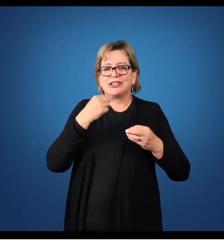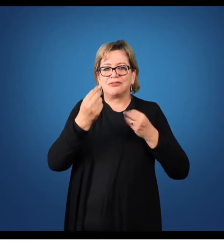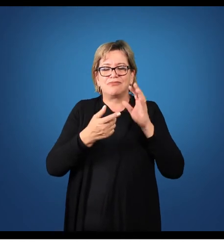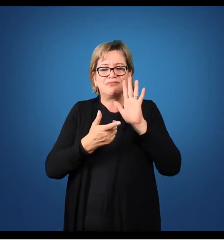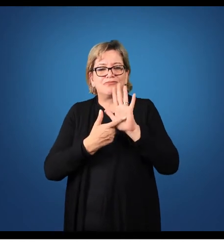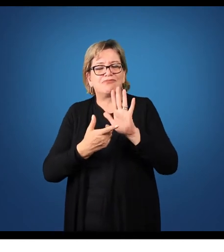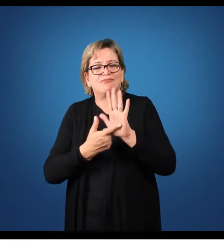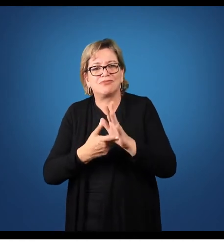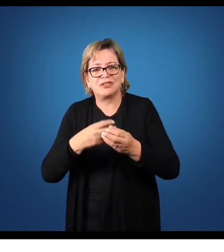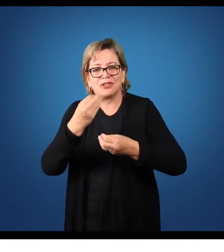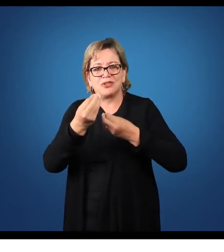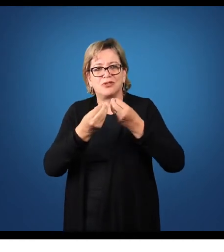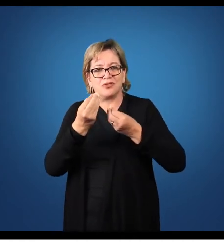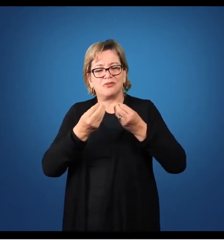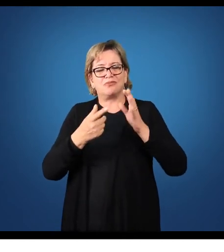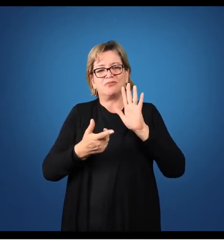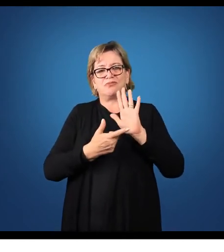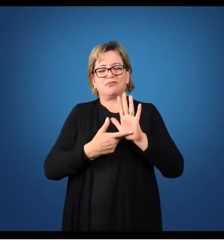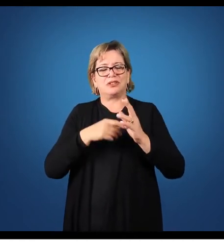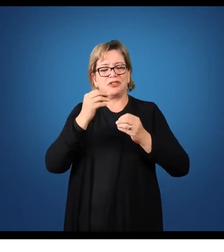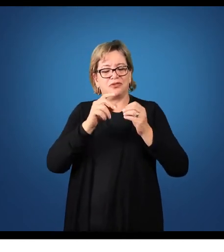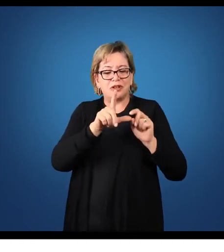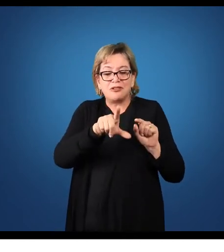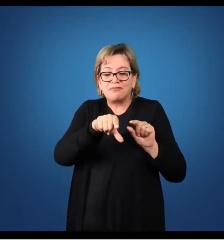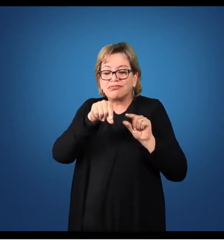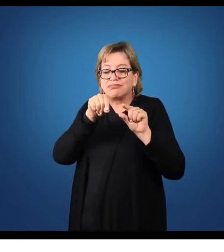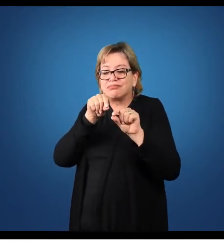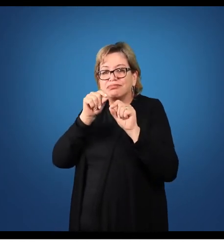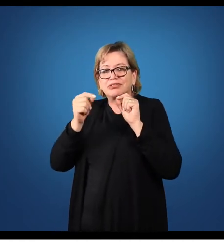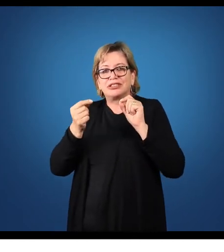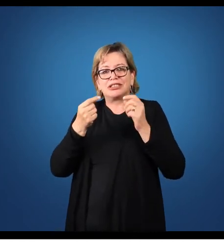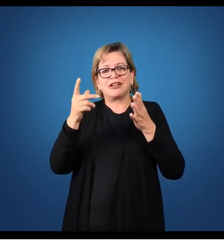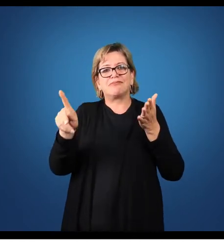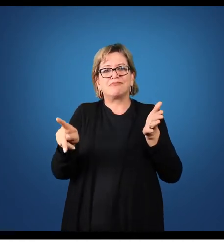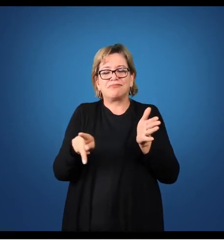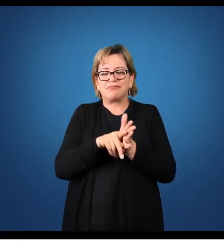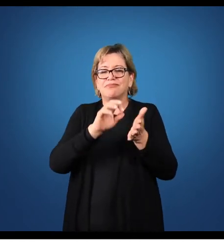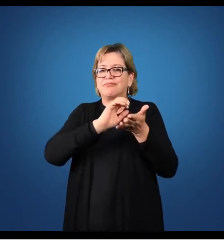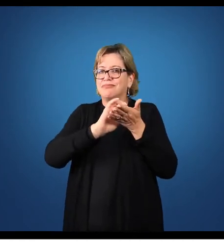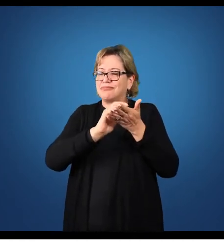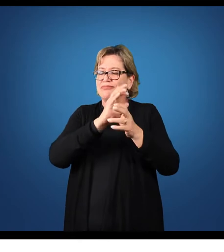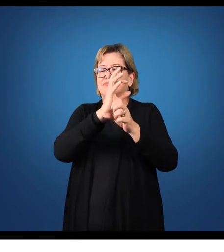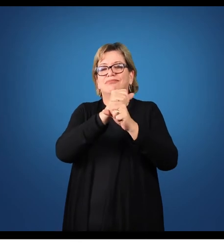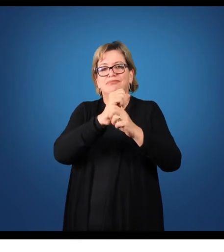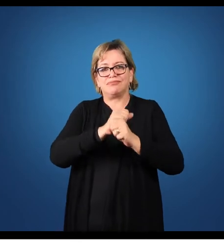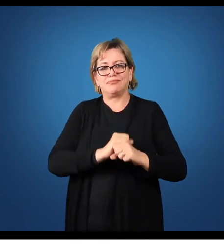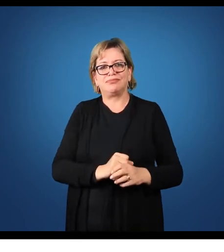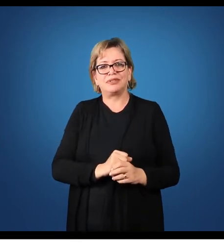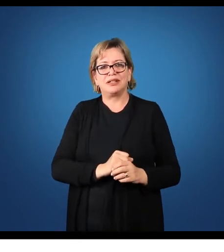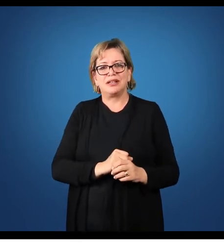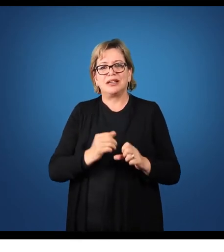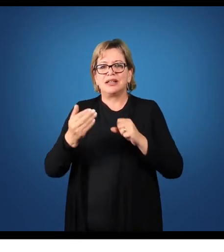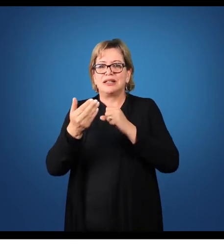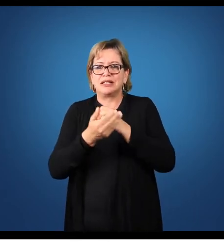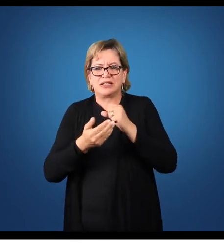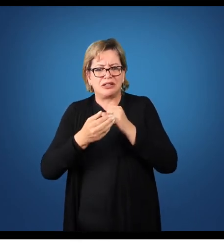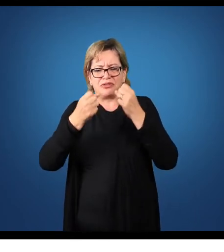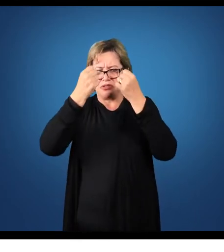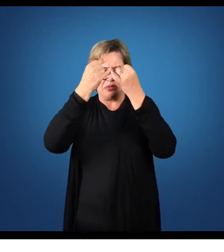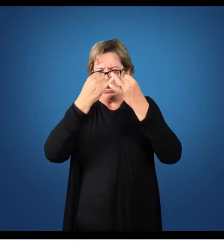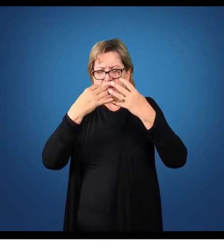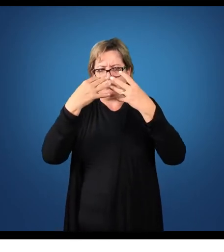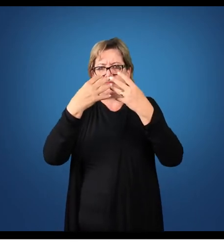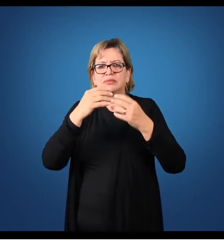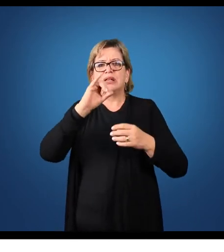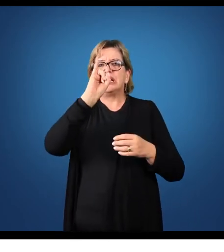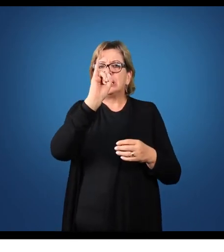indicadores e índices que podem ser retirados das demonstrações contábeis. Basicamente nós não vamos comentar